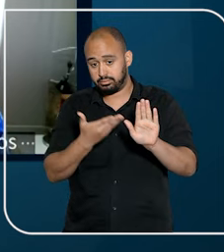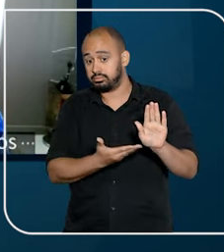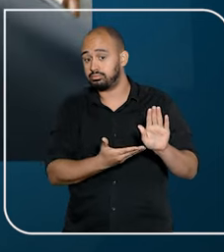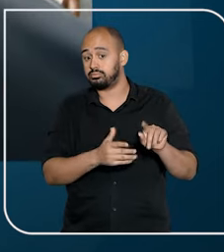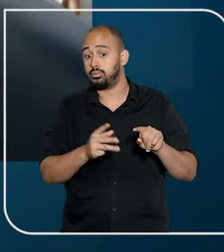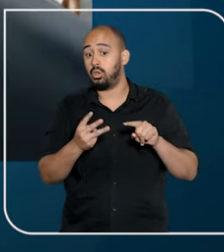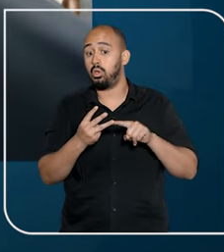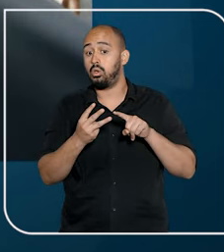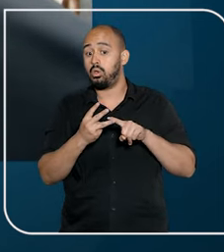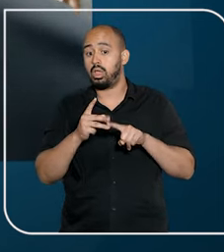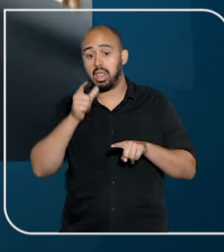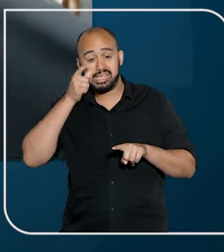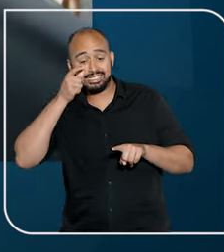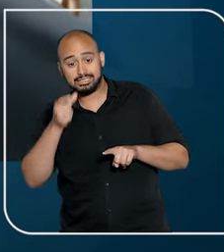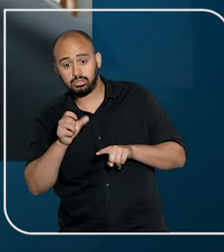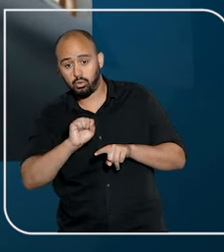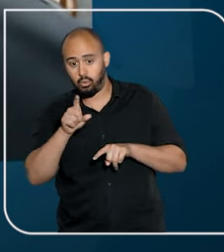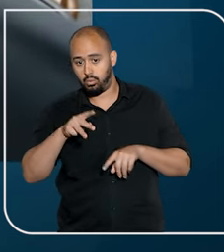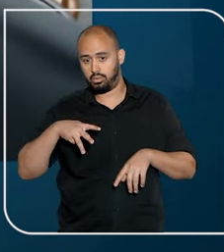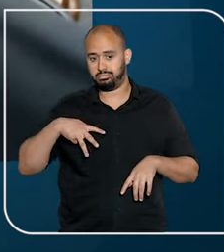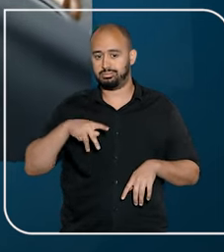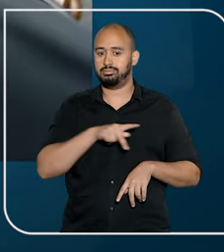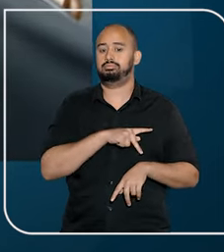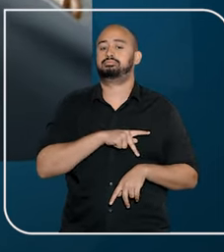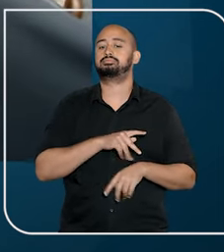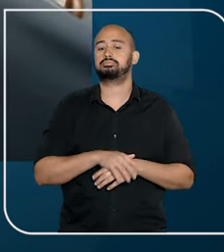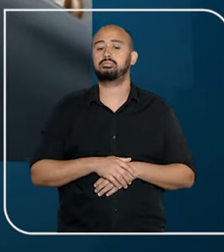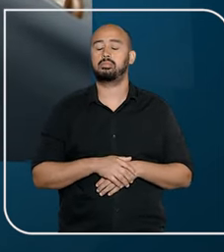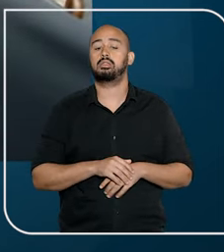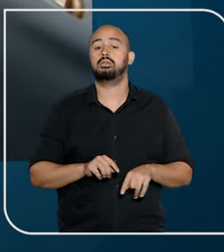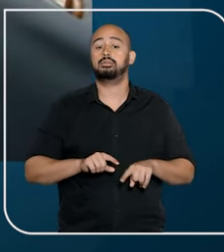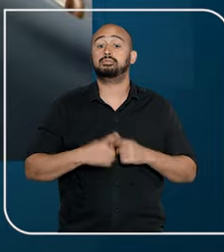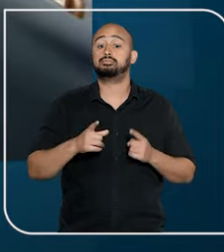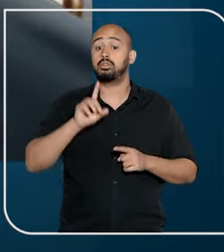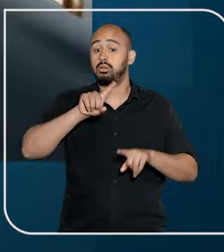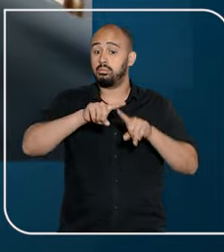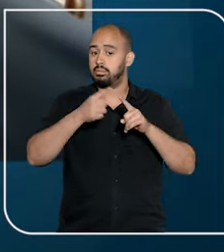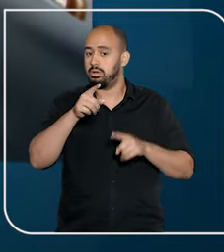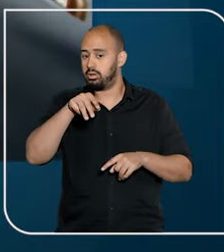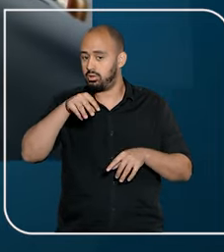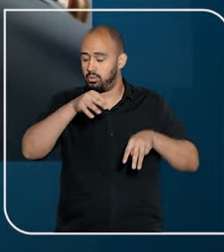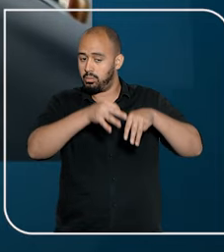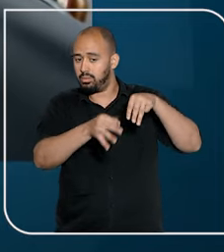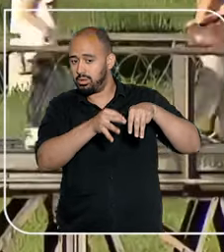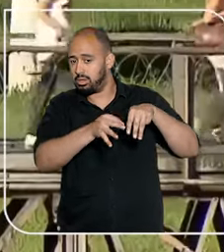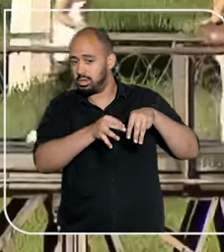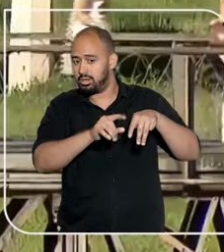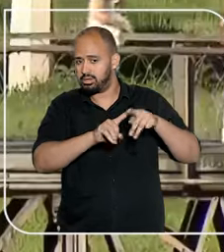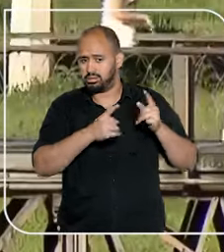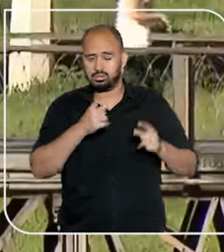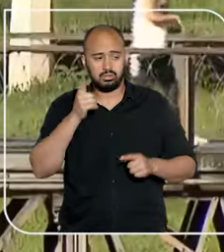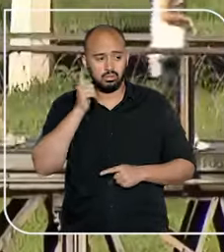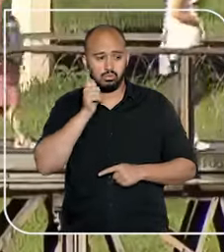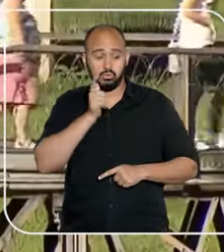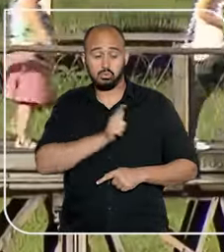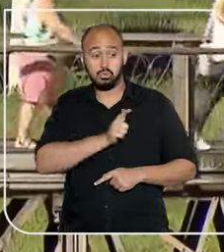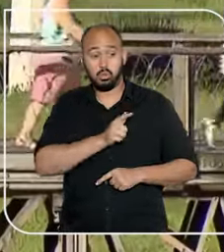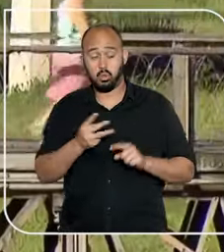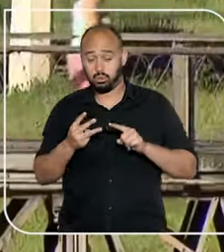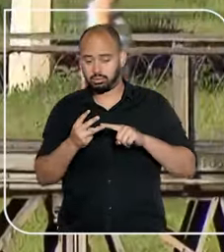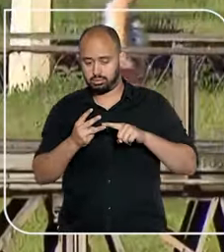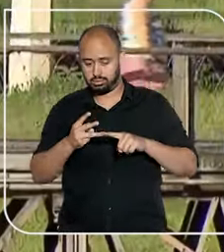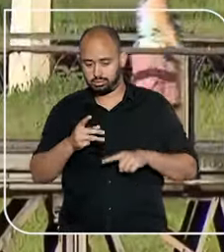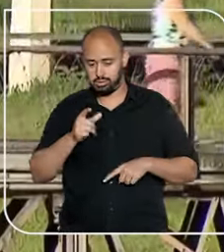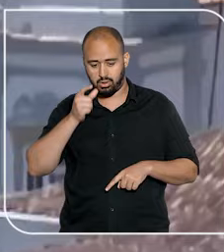vencida, por terceiro interessado ou pelo Ministério Público. Para o ministro, o município de São João del Rey não comprovou a condição de